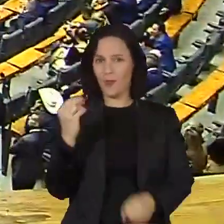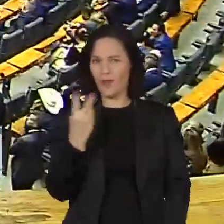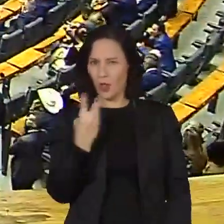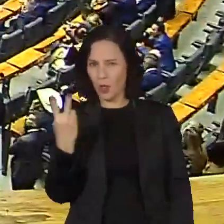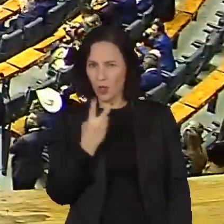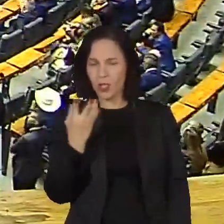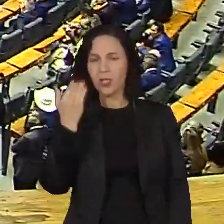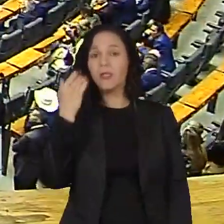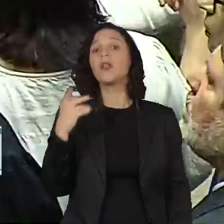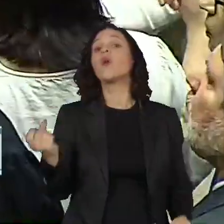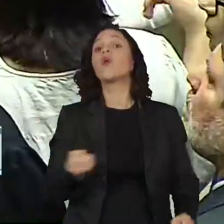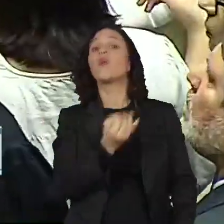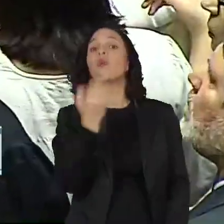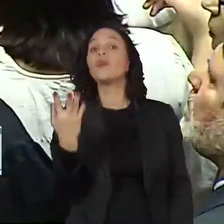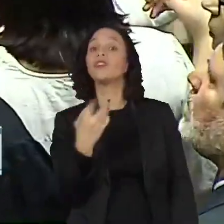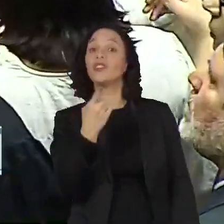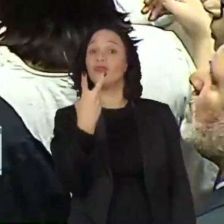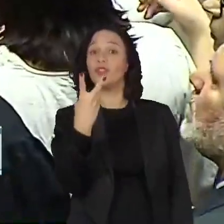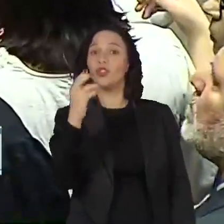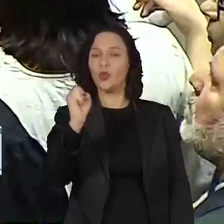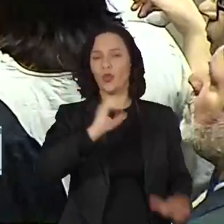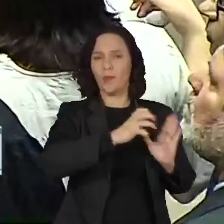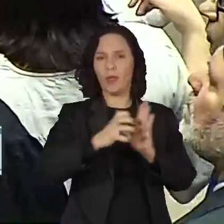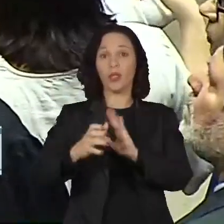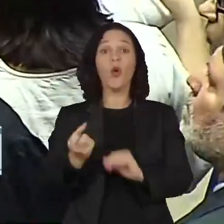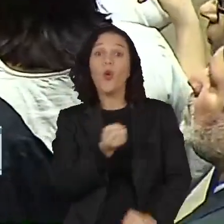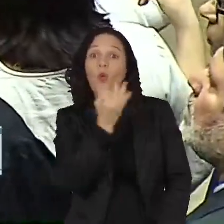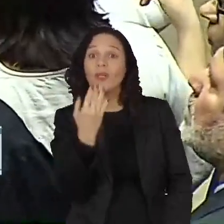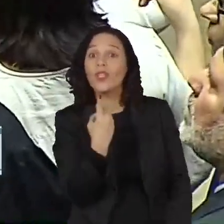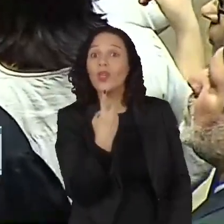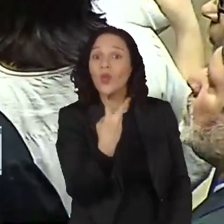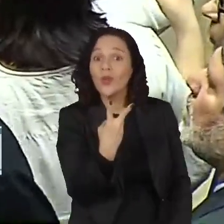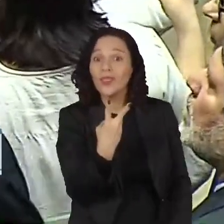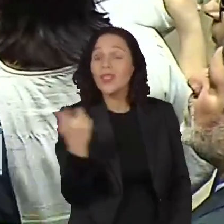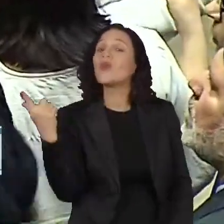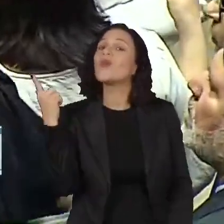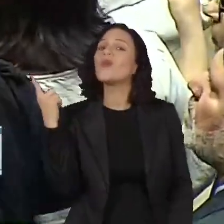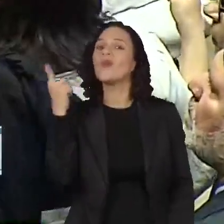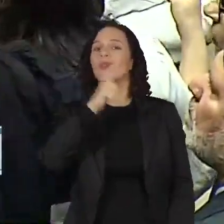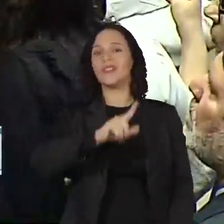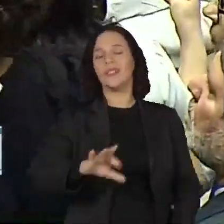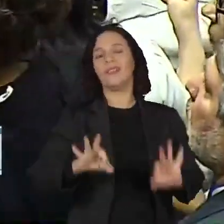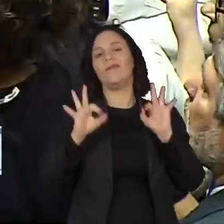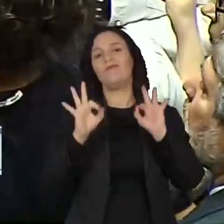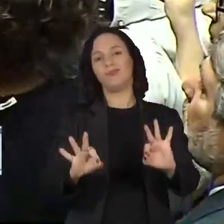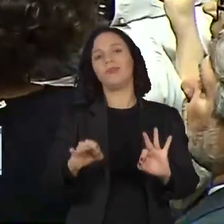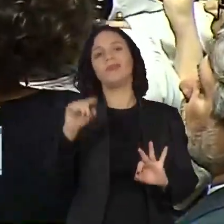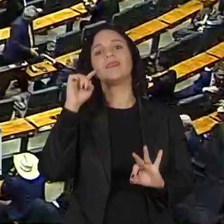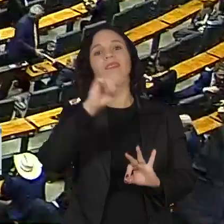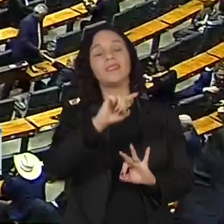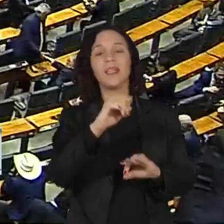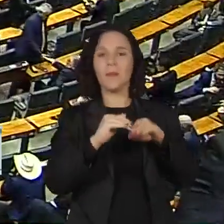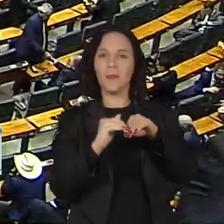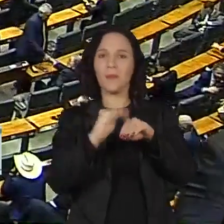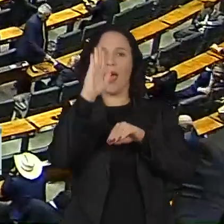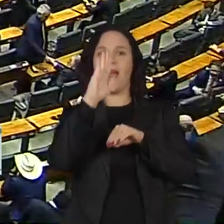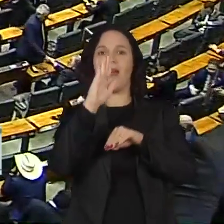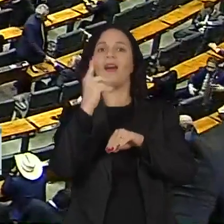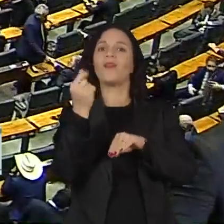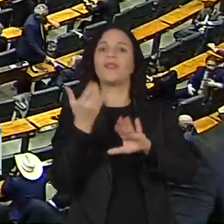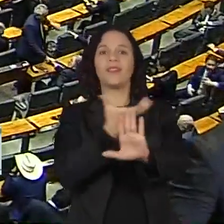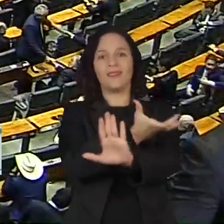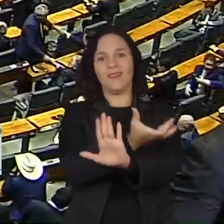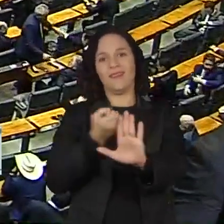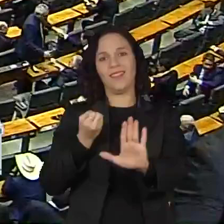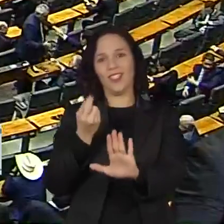só 12 dos 28 partidos e federações que disputaram eleições conseguiram atingir o piso para ter acesso ao